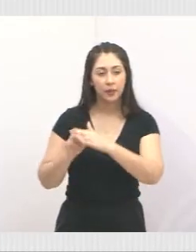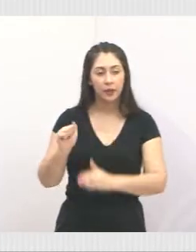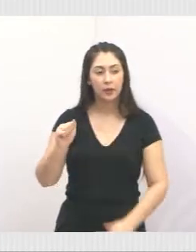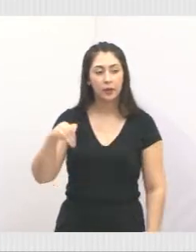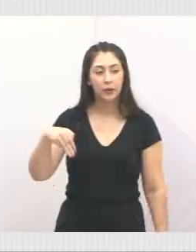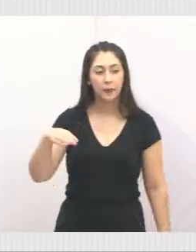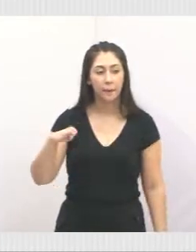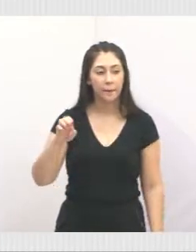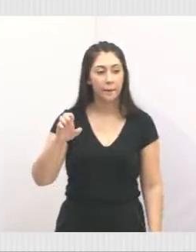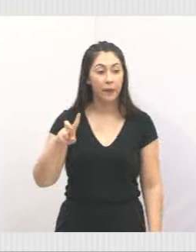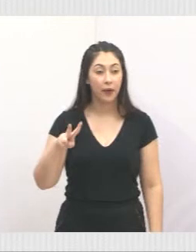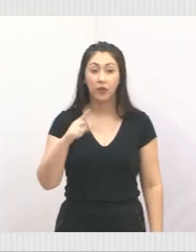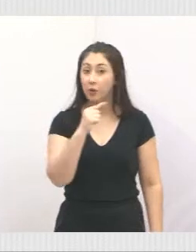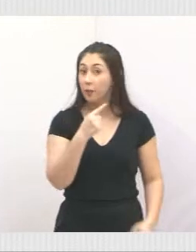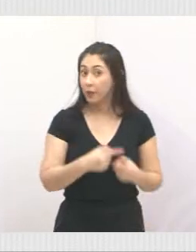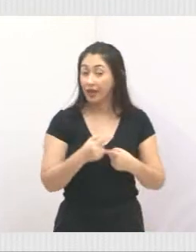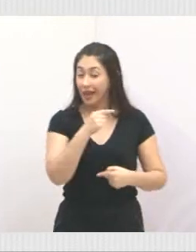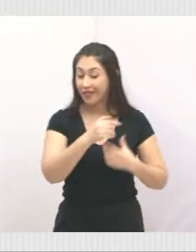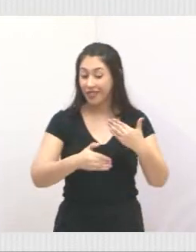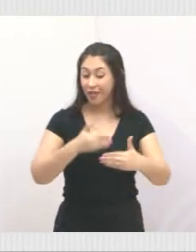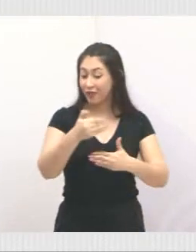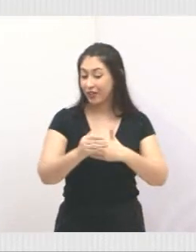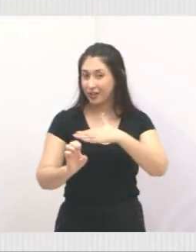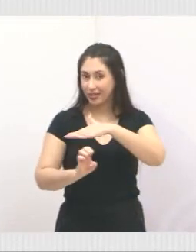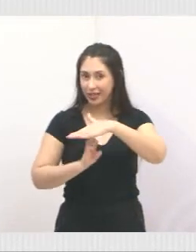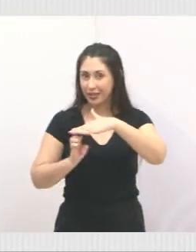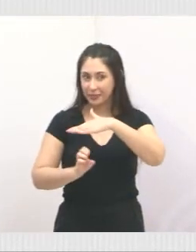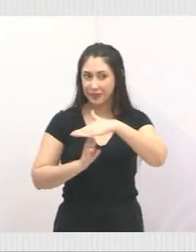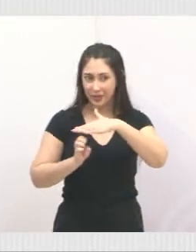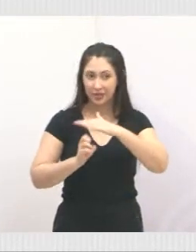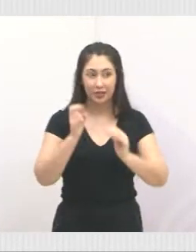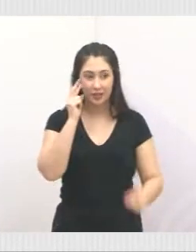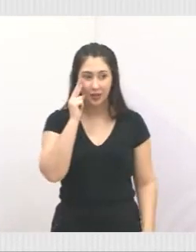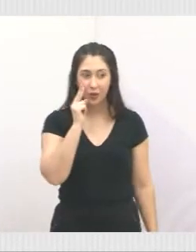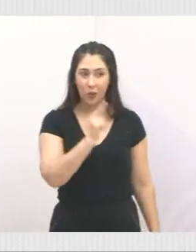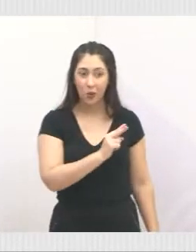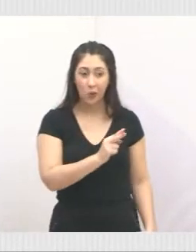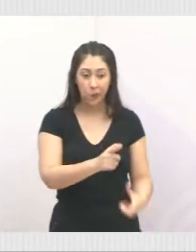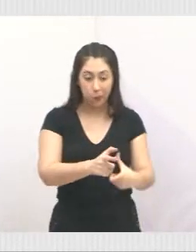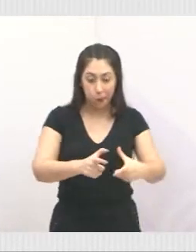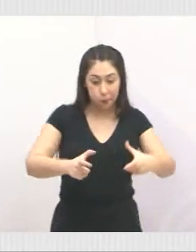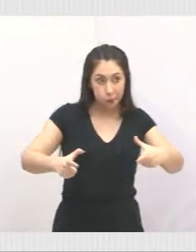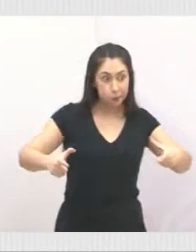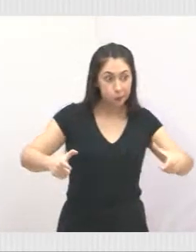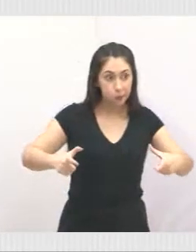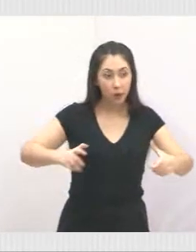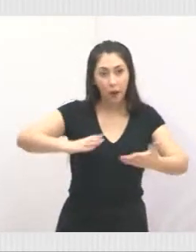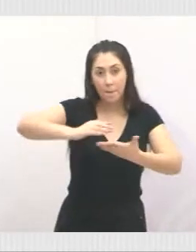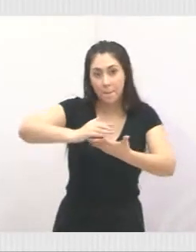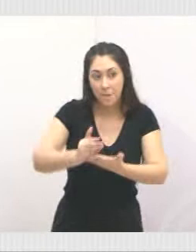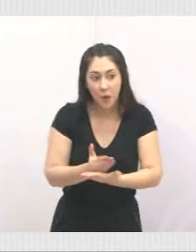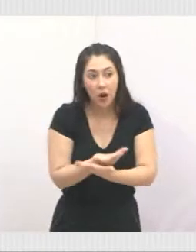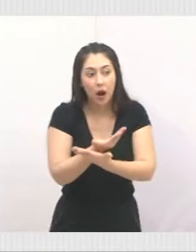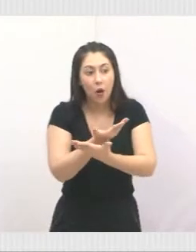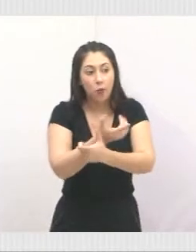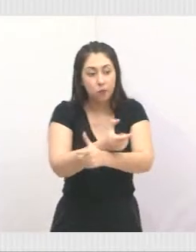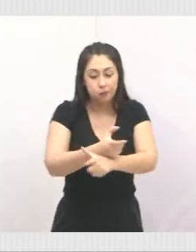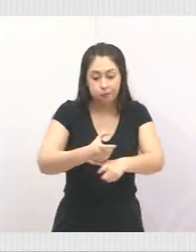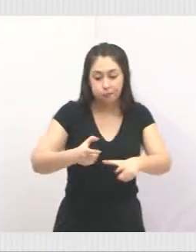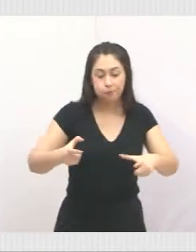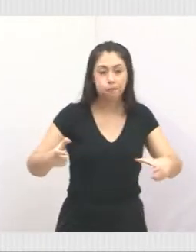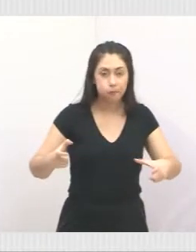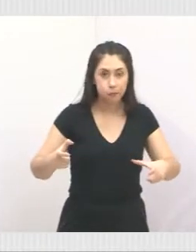fica em frente à Ambev, tá? Olha para vocês verem o tamanho do buraco que estava na rua.